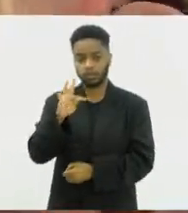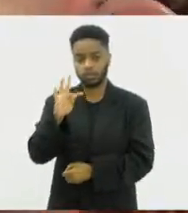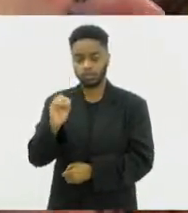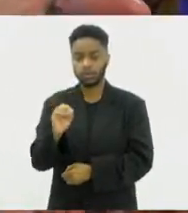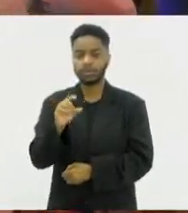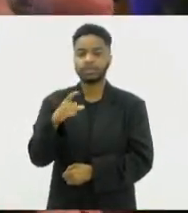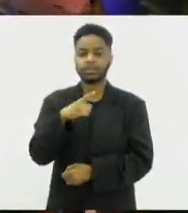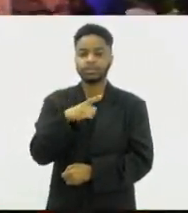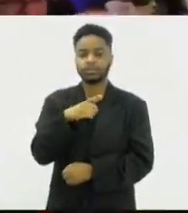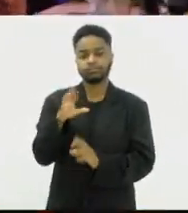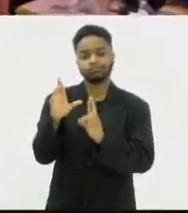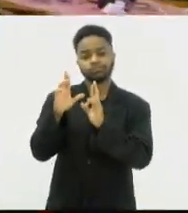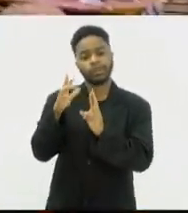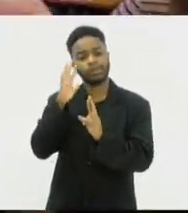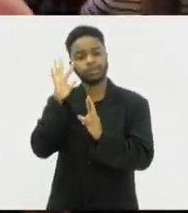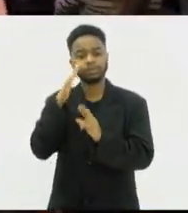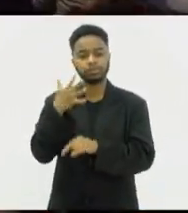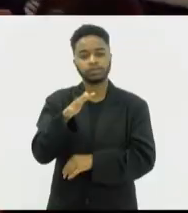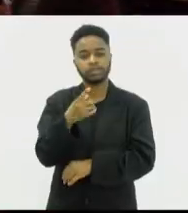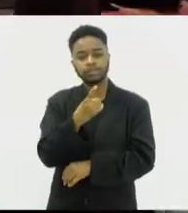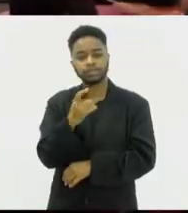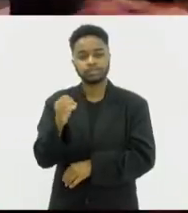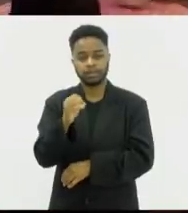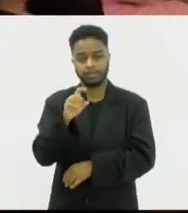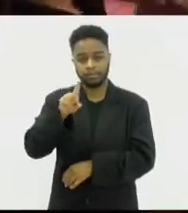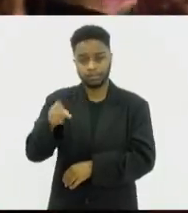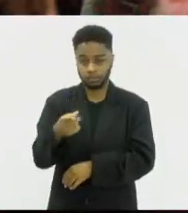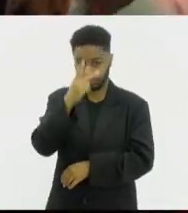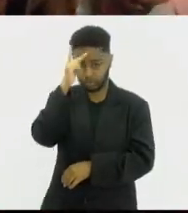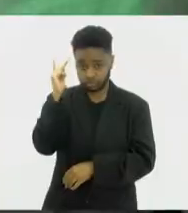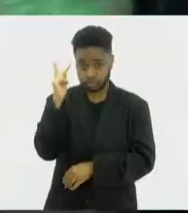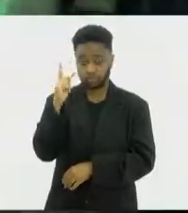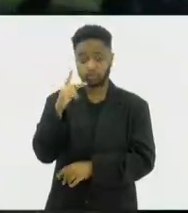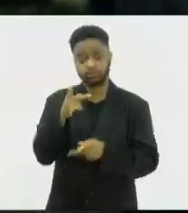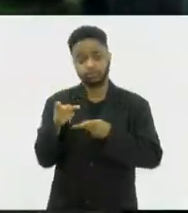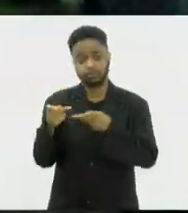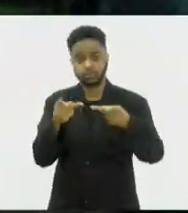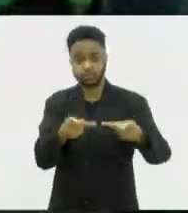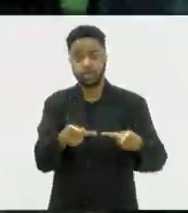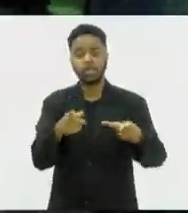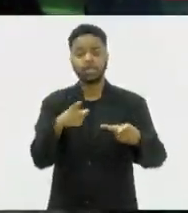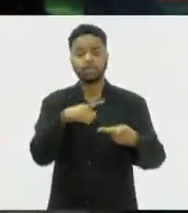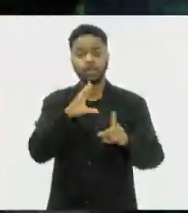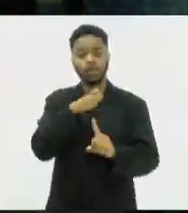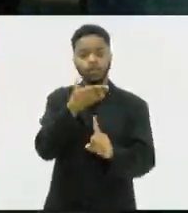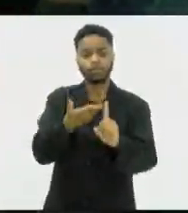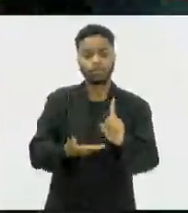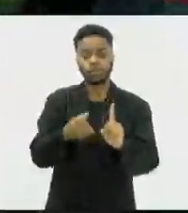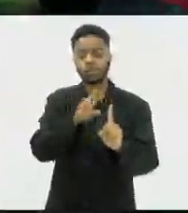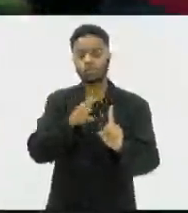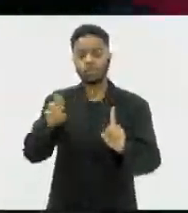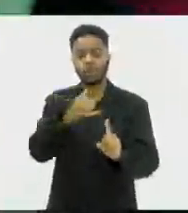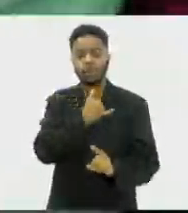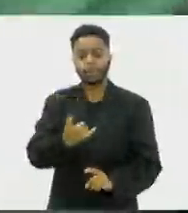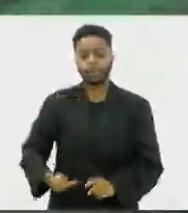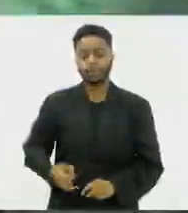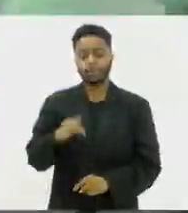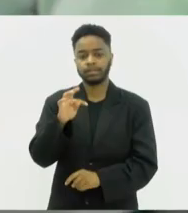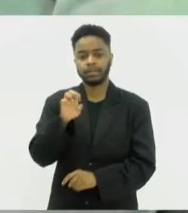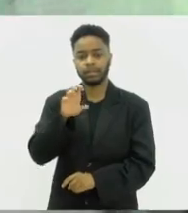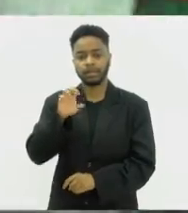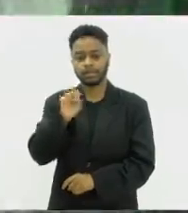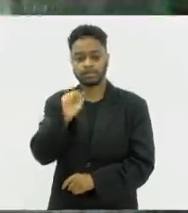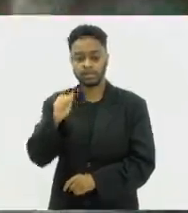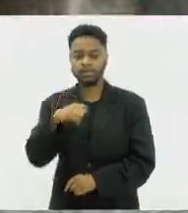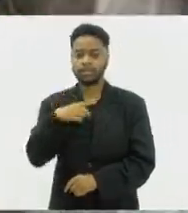pessoas no evento, que presta uma homenagem no nome à Imperatriz Tereza Cristina, e que vai até domingo no Espaço Cultural e Gino. Vinho,